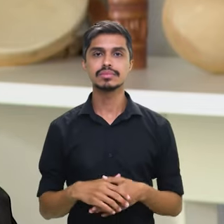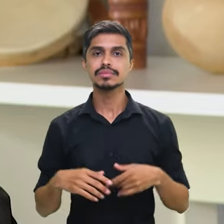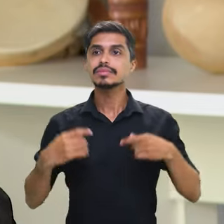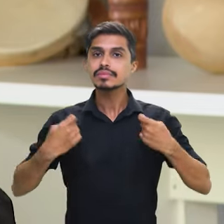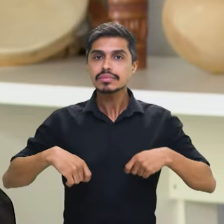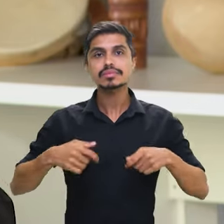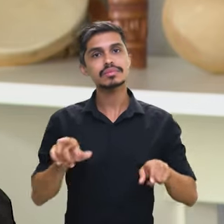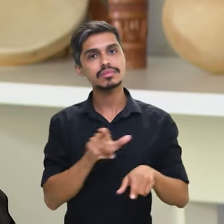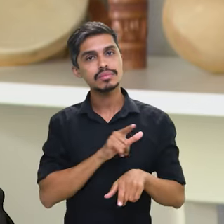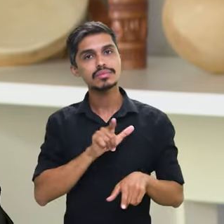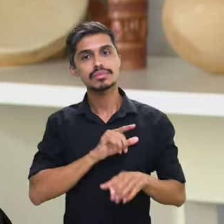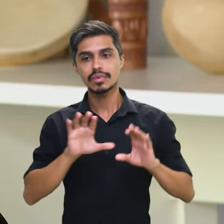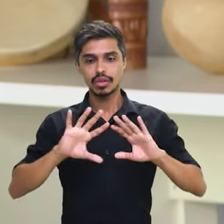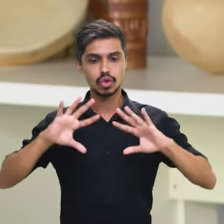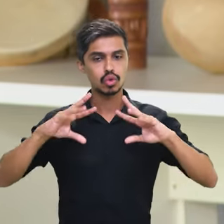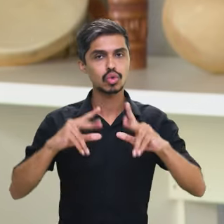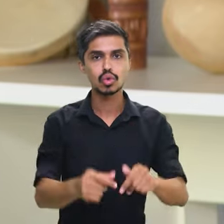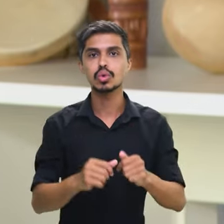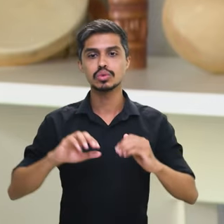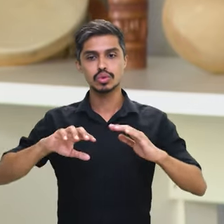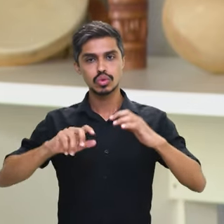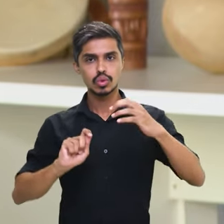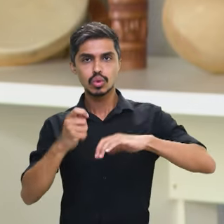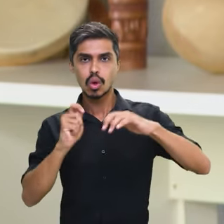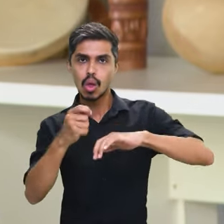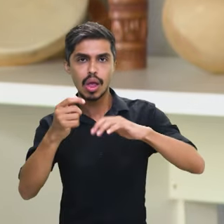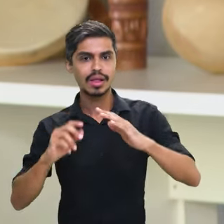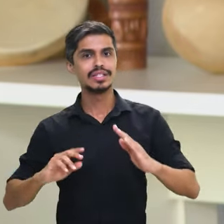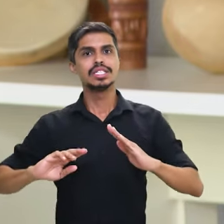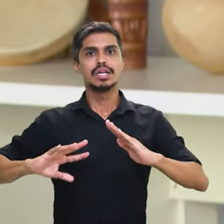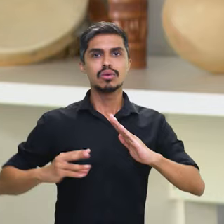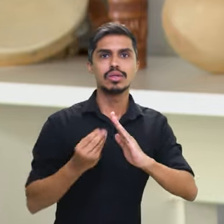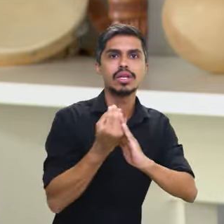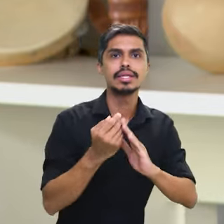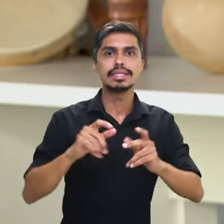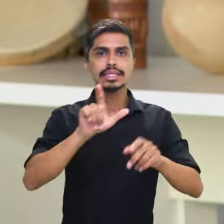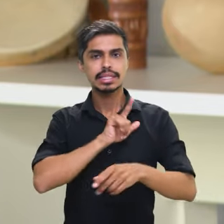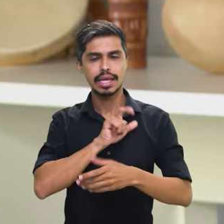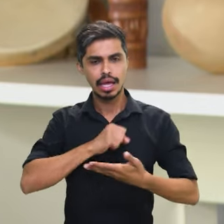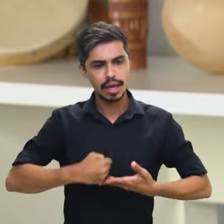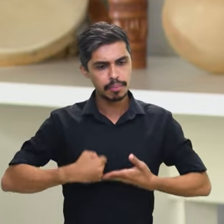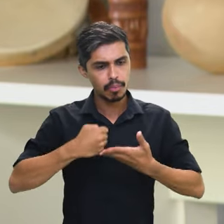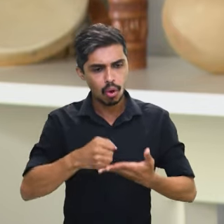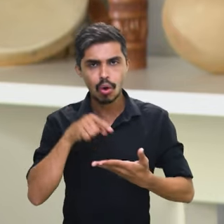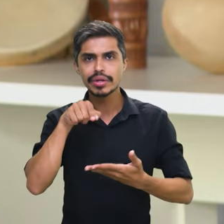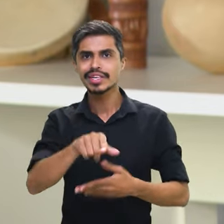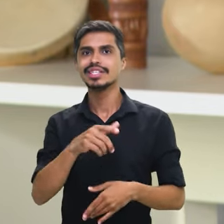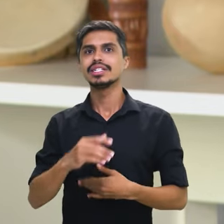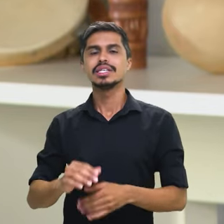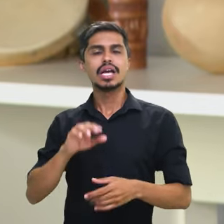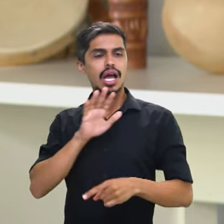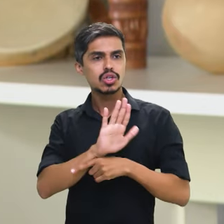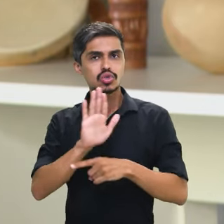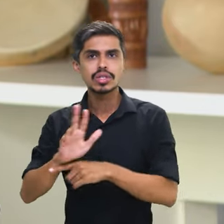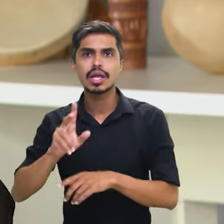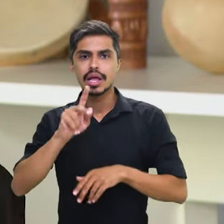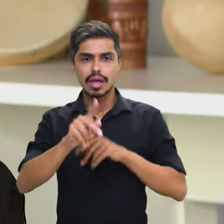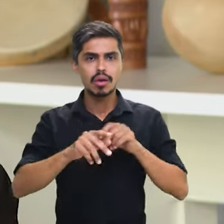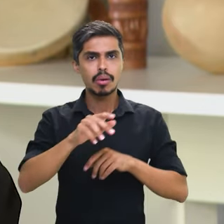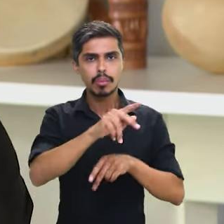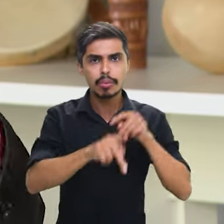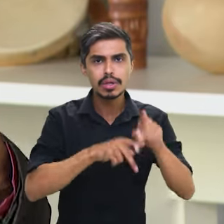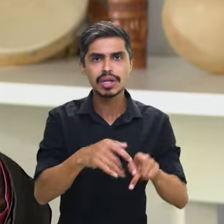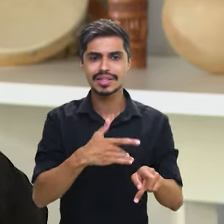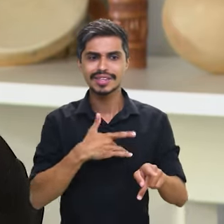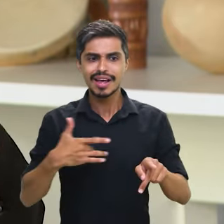Mas toda a comunidade quilombola precisa ter acesso à internet para pelo celular ajudar a estudar, socorrer a área de saúde. Então,